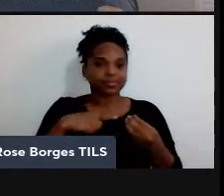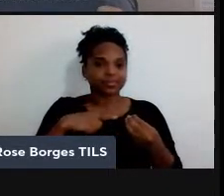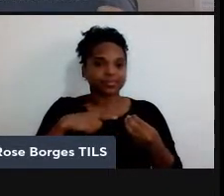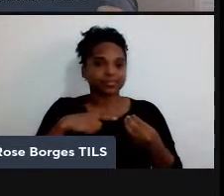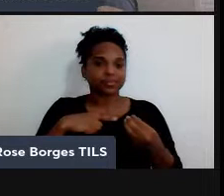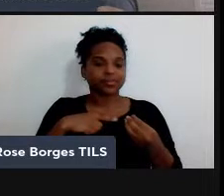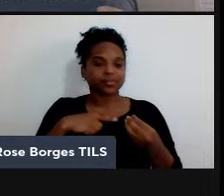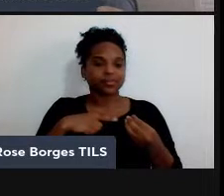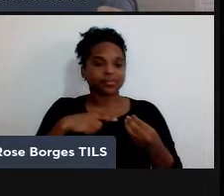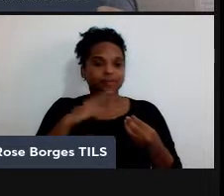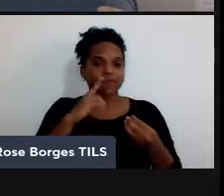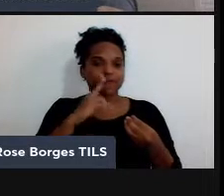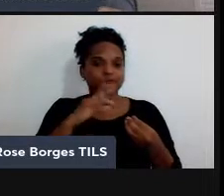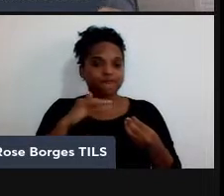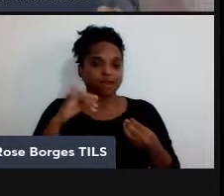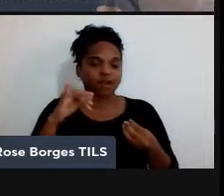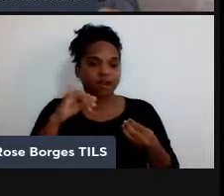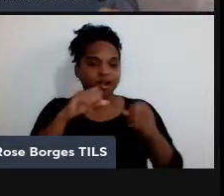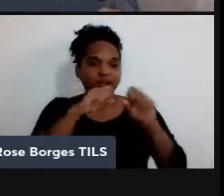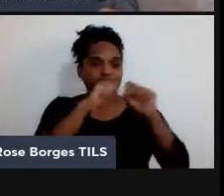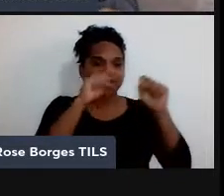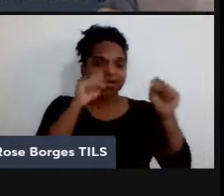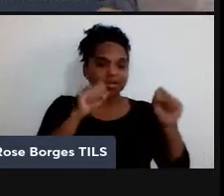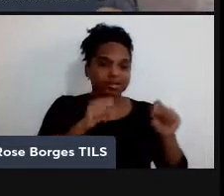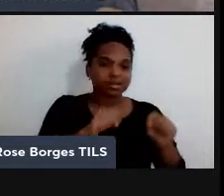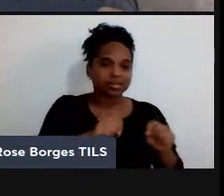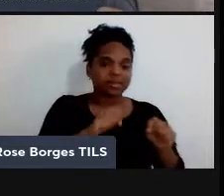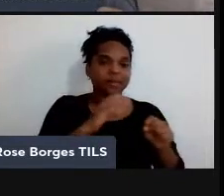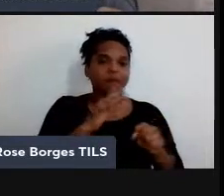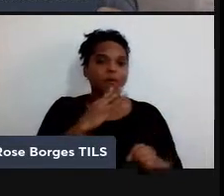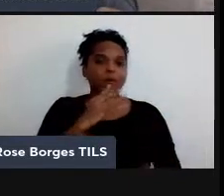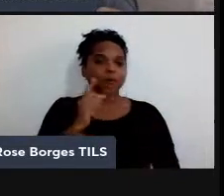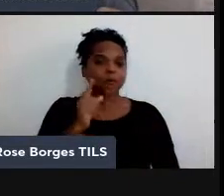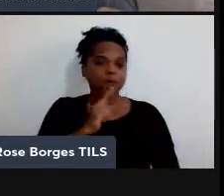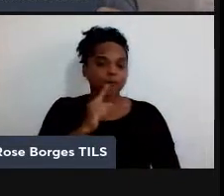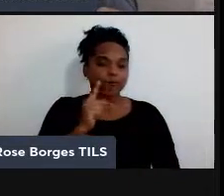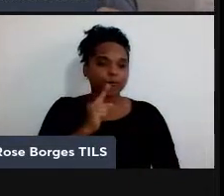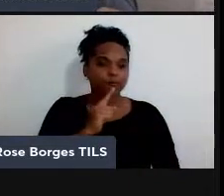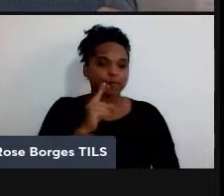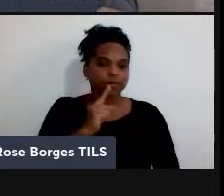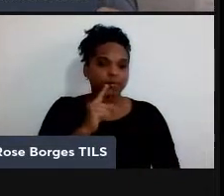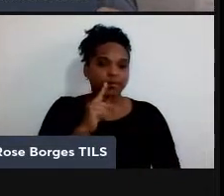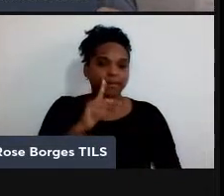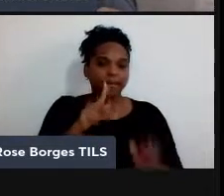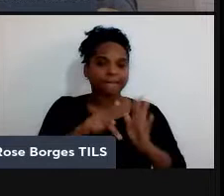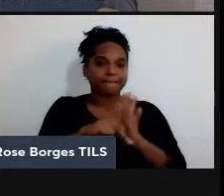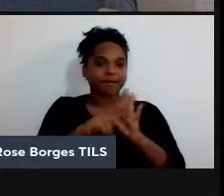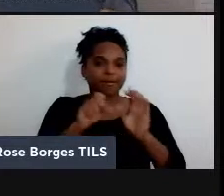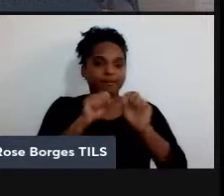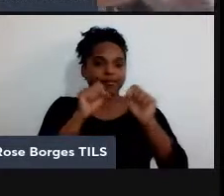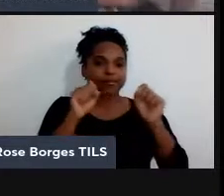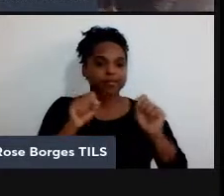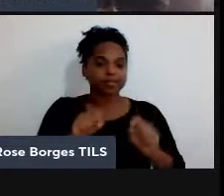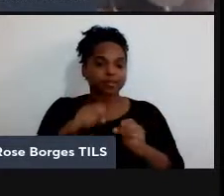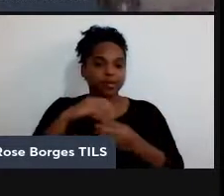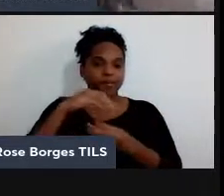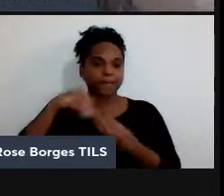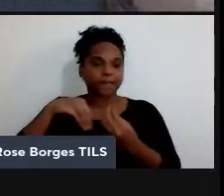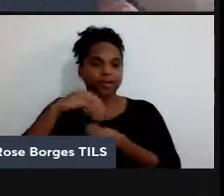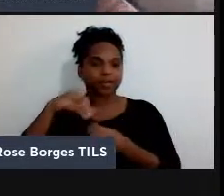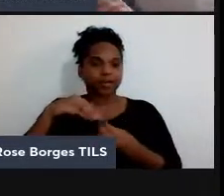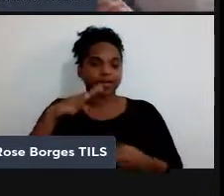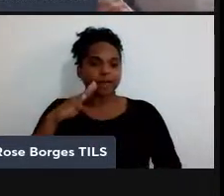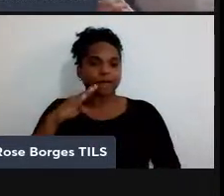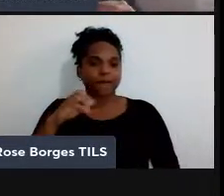então, emaranha o sistema de entrada que ela não conhece com o sistema quântico que está emaranhado com o Bob. E o que esse monte